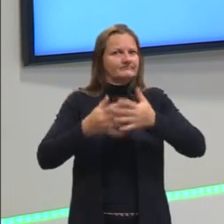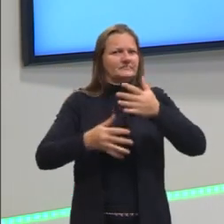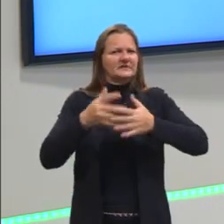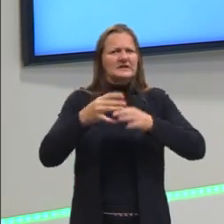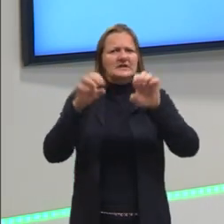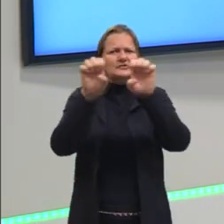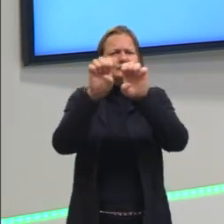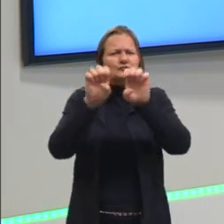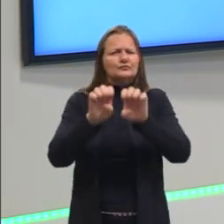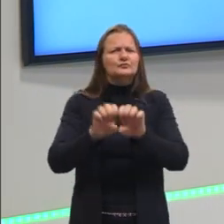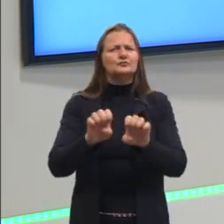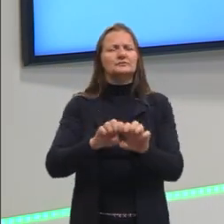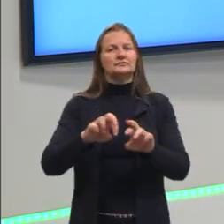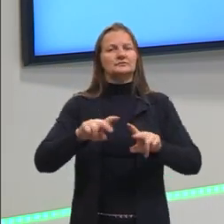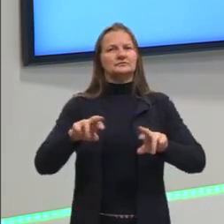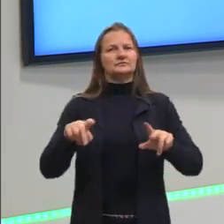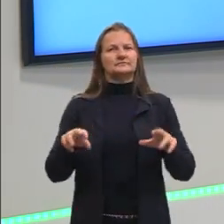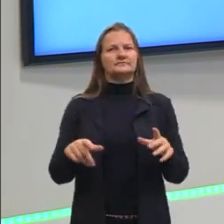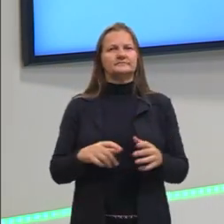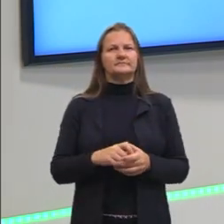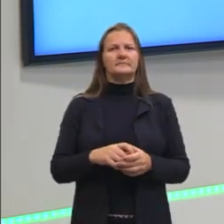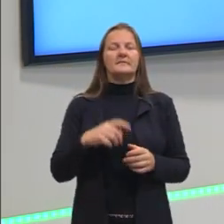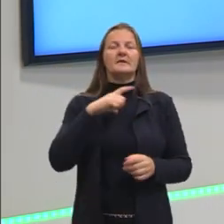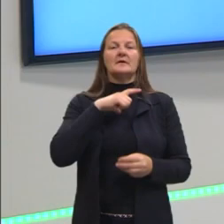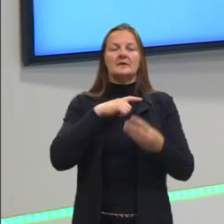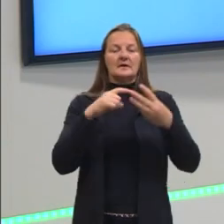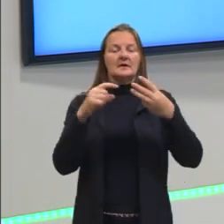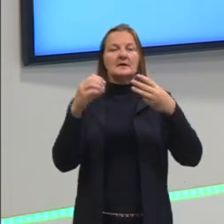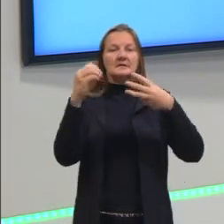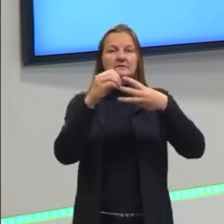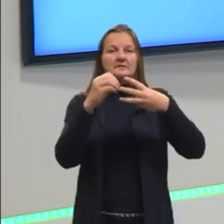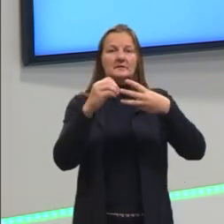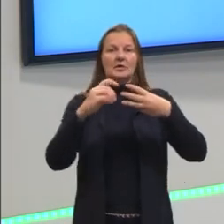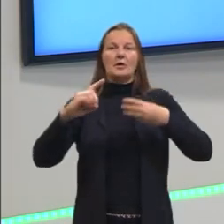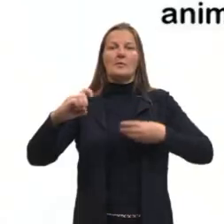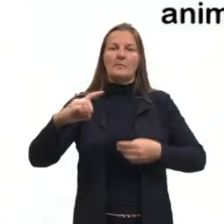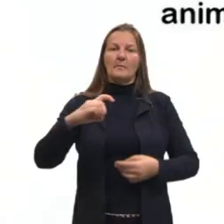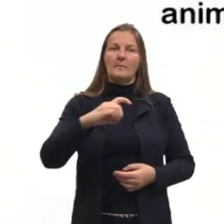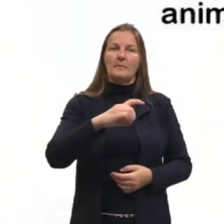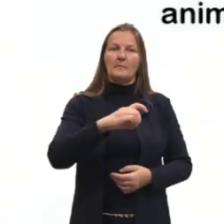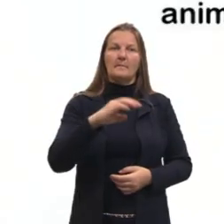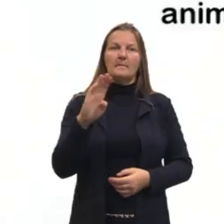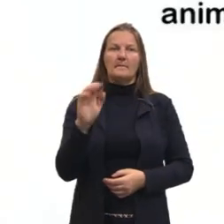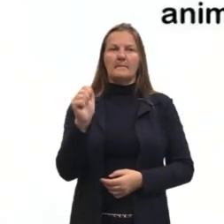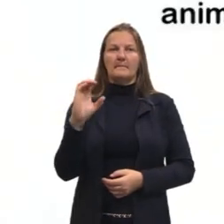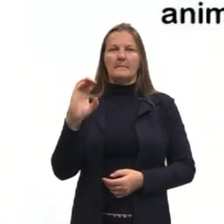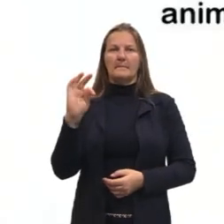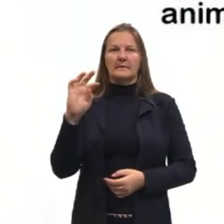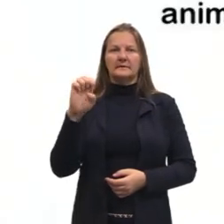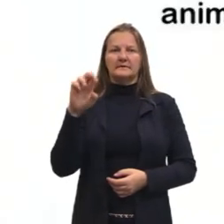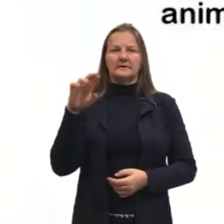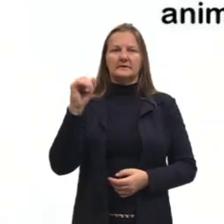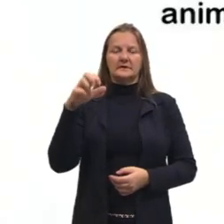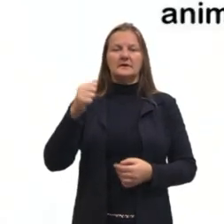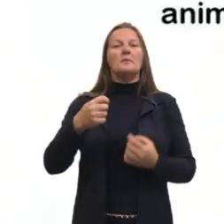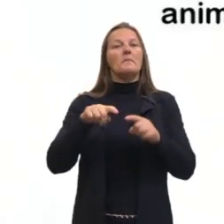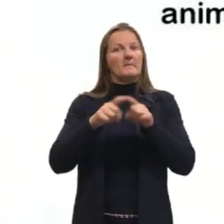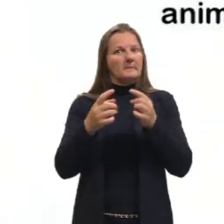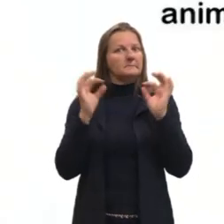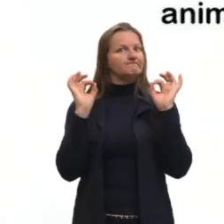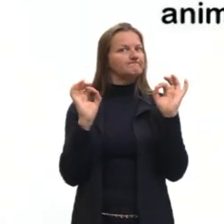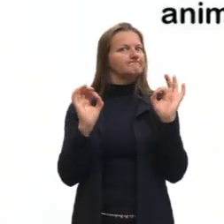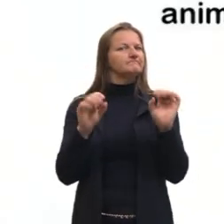estruturas. Temos aqui a célula bacteriana, que não é tão complexa, mas é muito eficiente também.